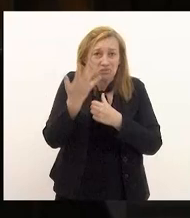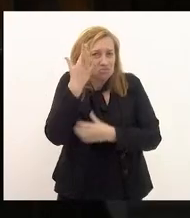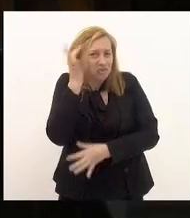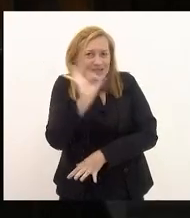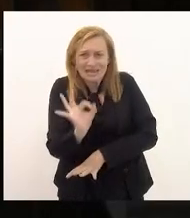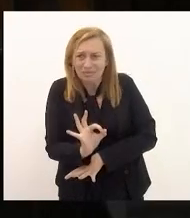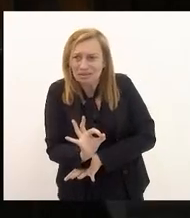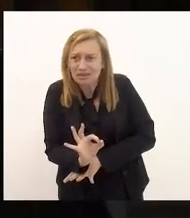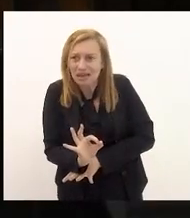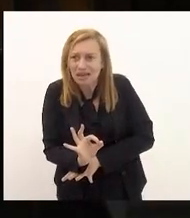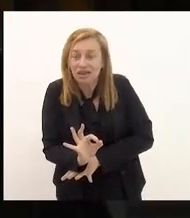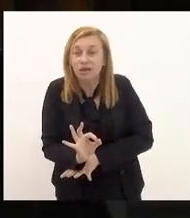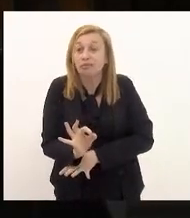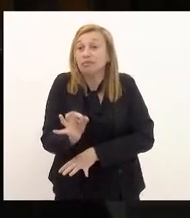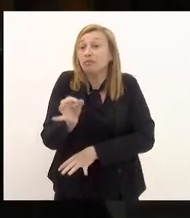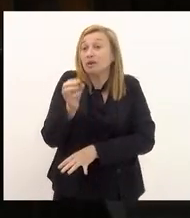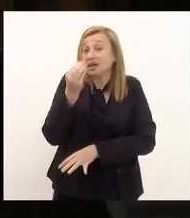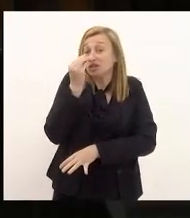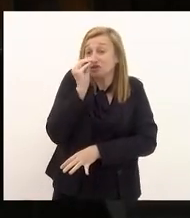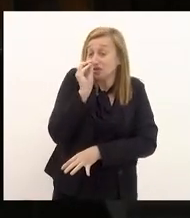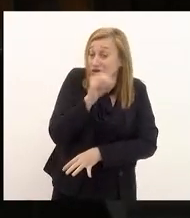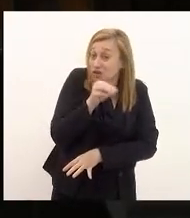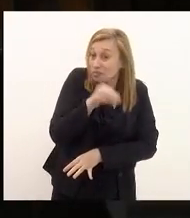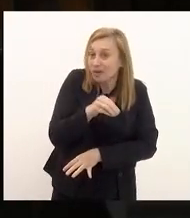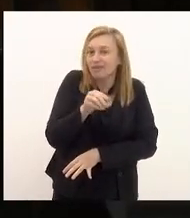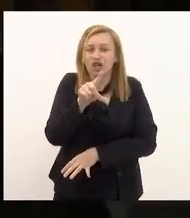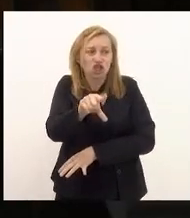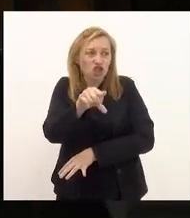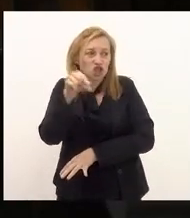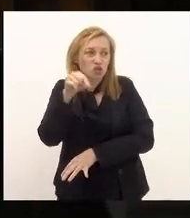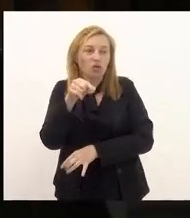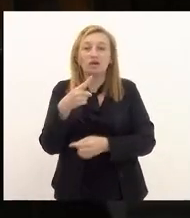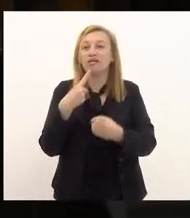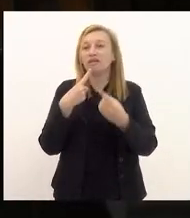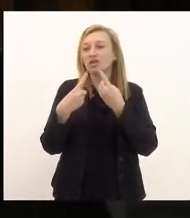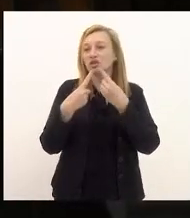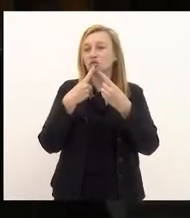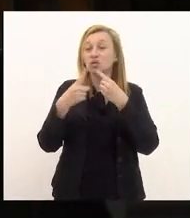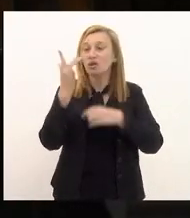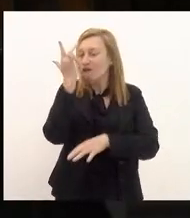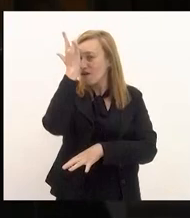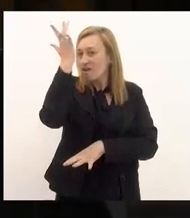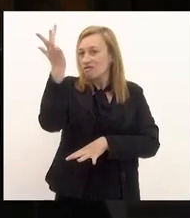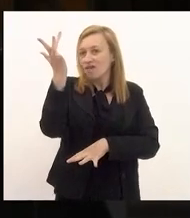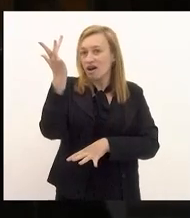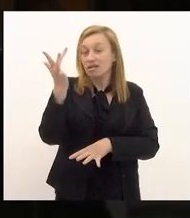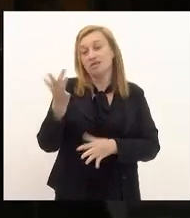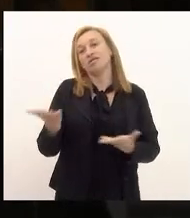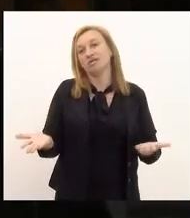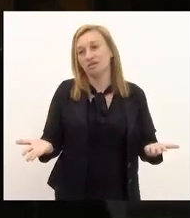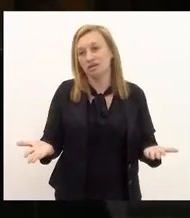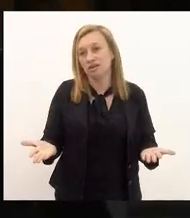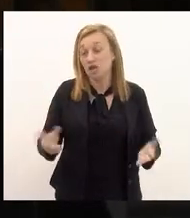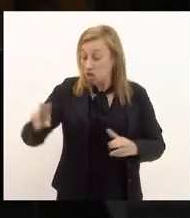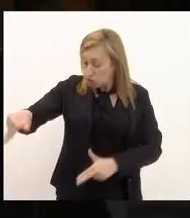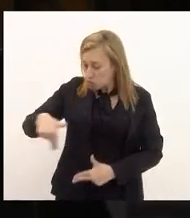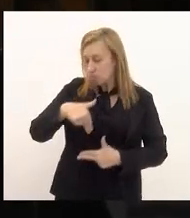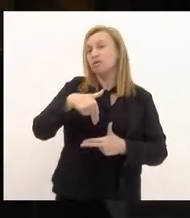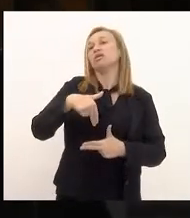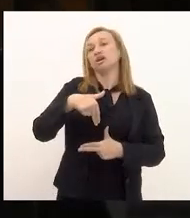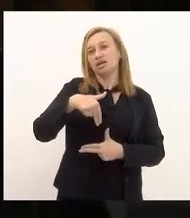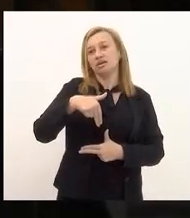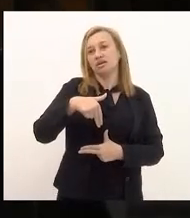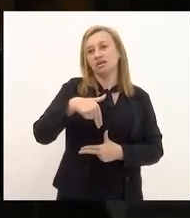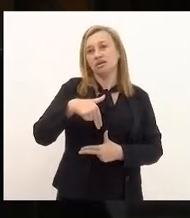porque ignora e prefere fazer o discurso fácil teve a petulância de subir essa tribuna